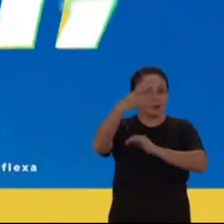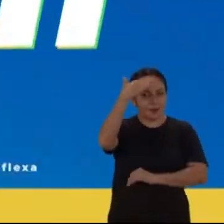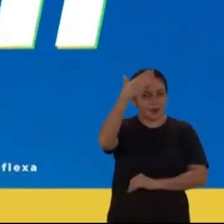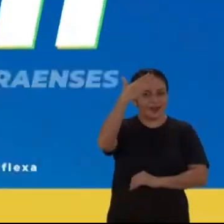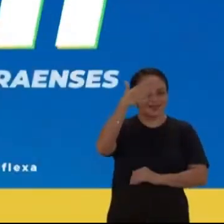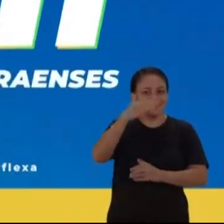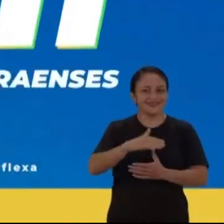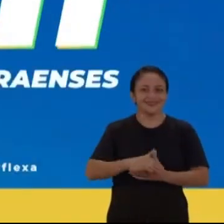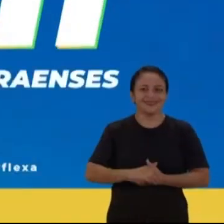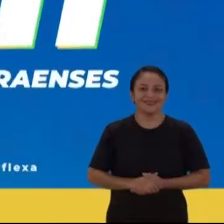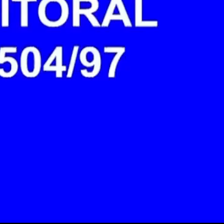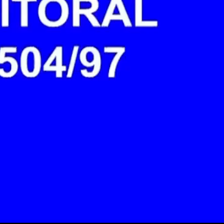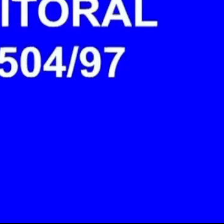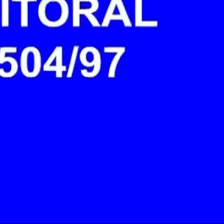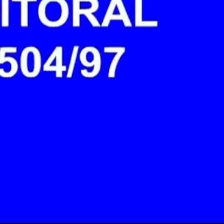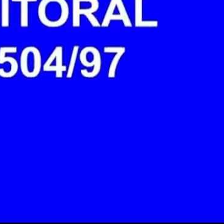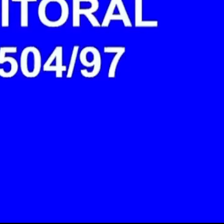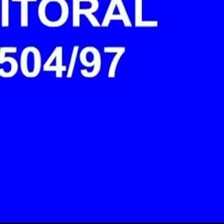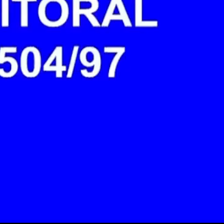flecha é Pará.